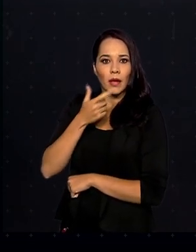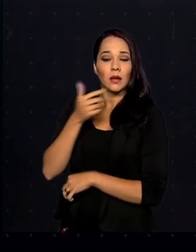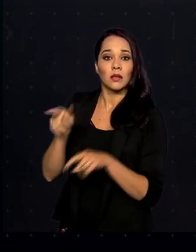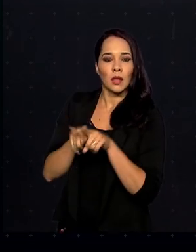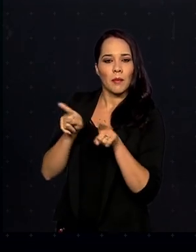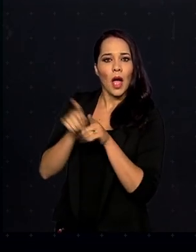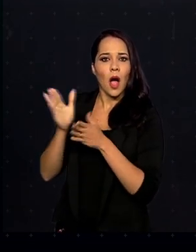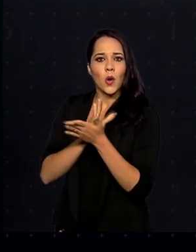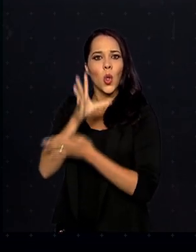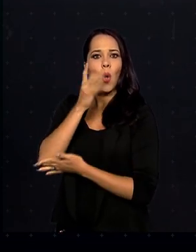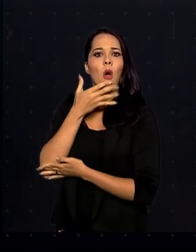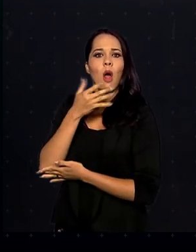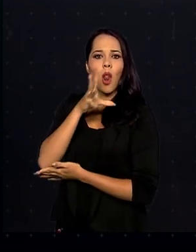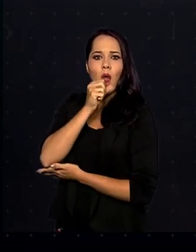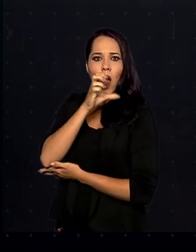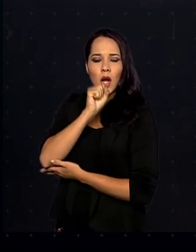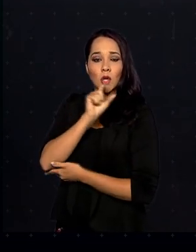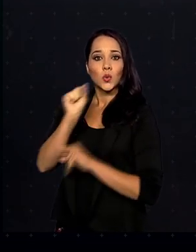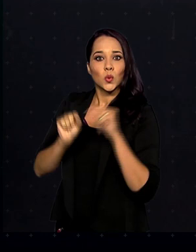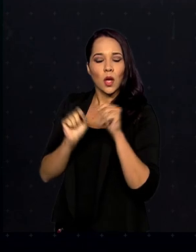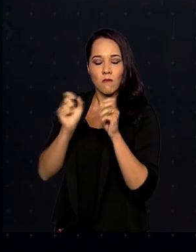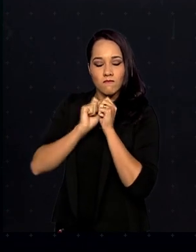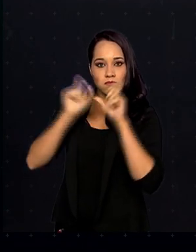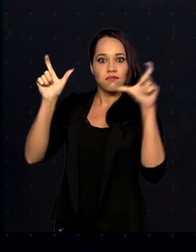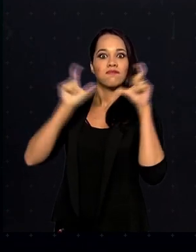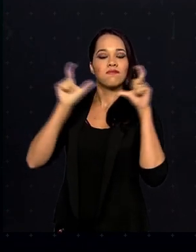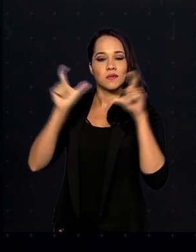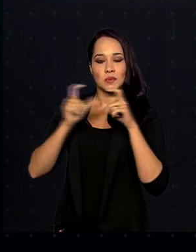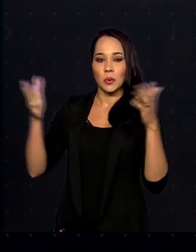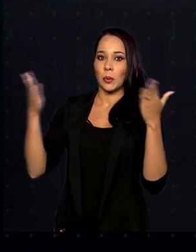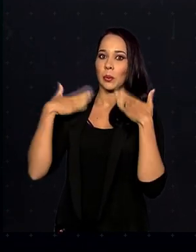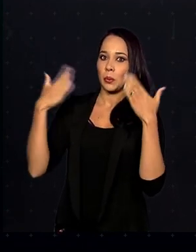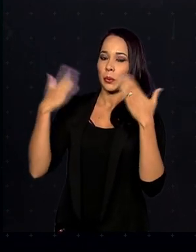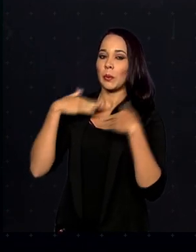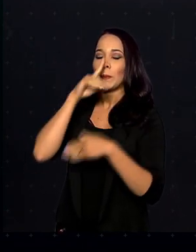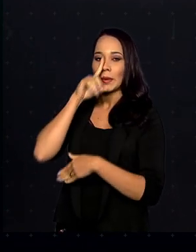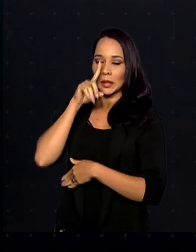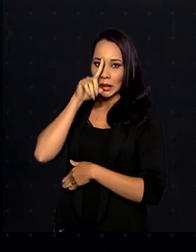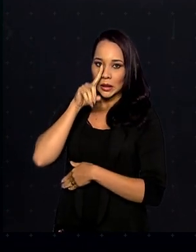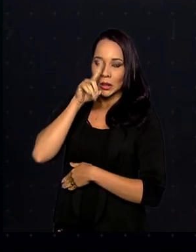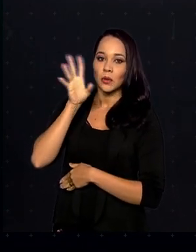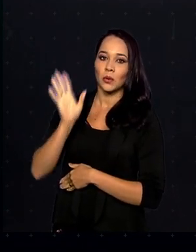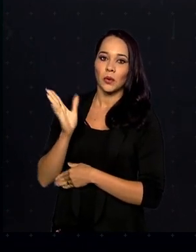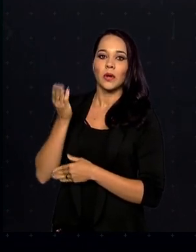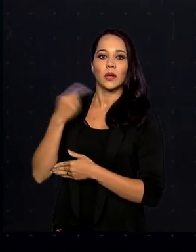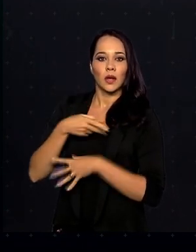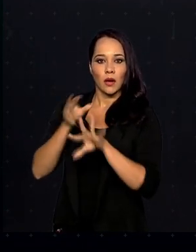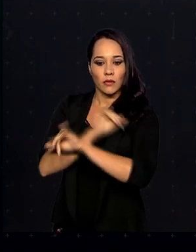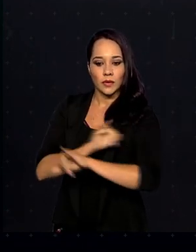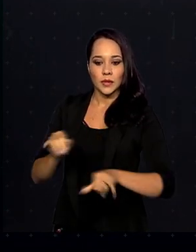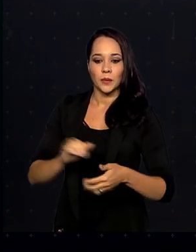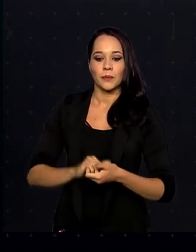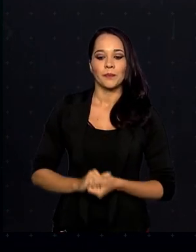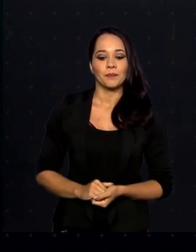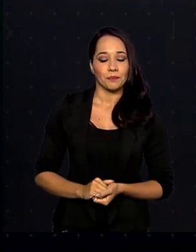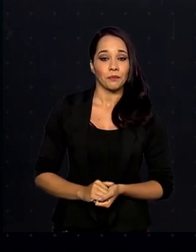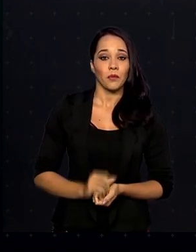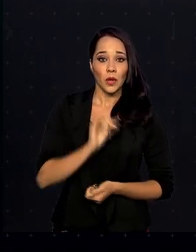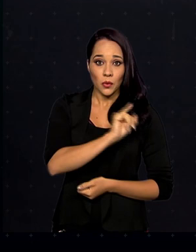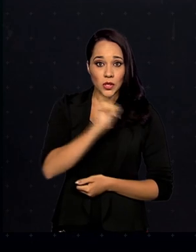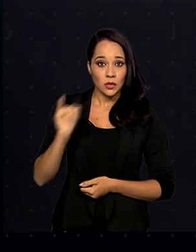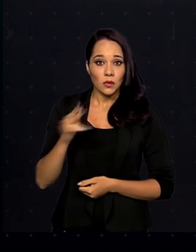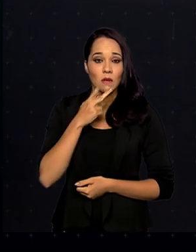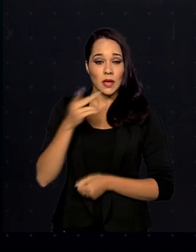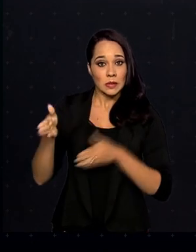parte em laranja, que remete justamente a esse alerta de grande perigo que o IMET lançou. De acordo com o Instituto,